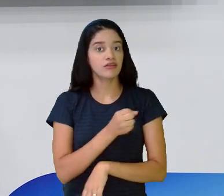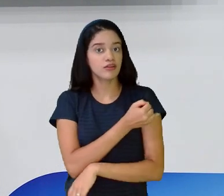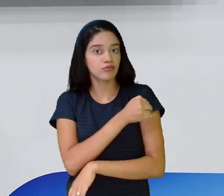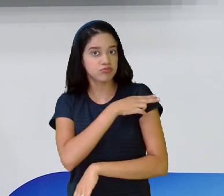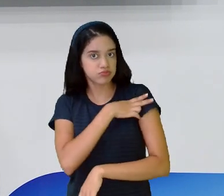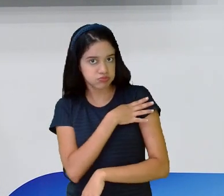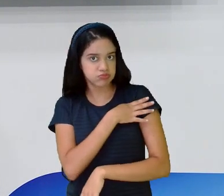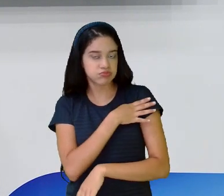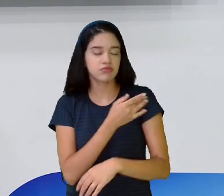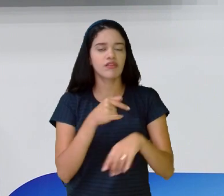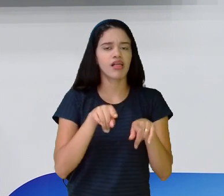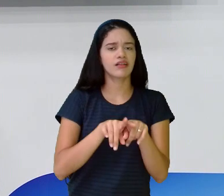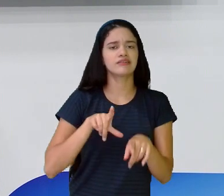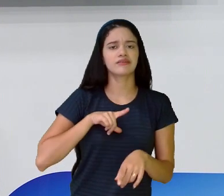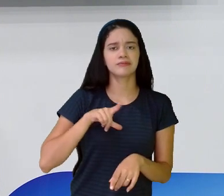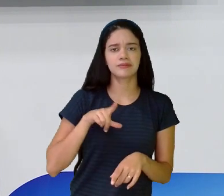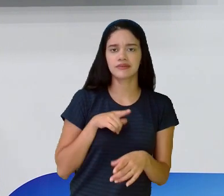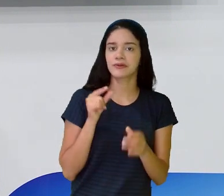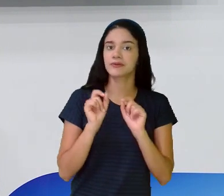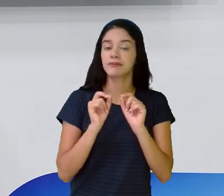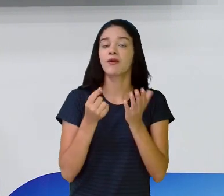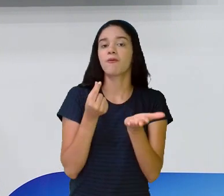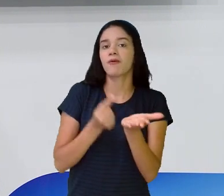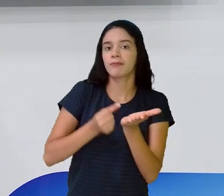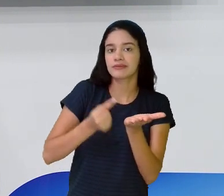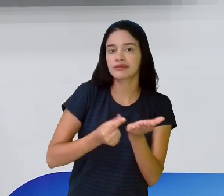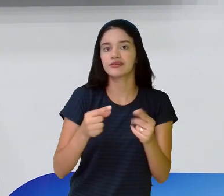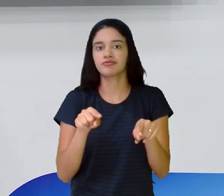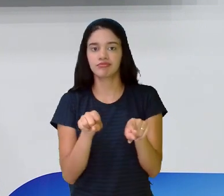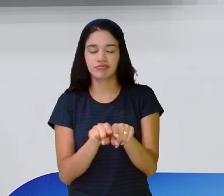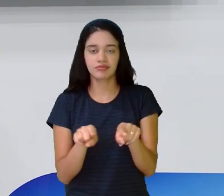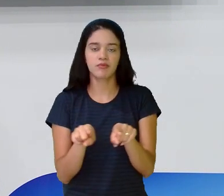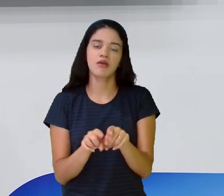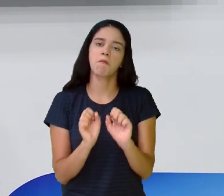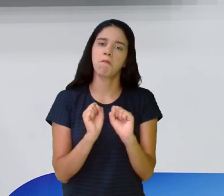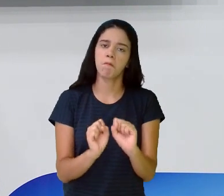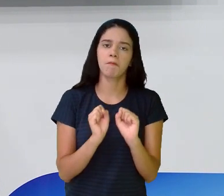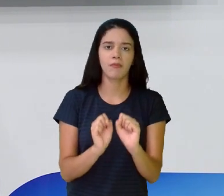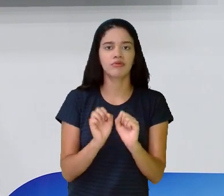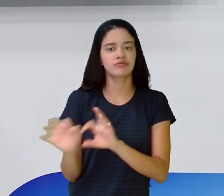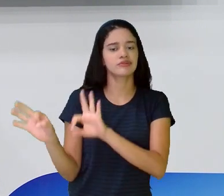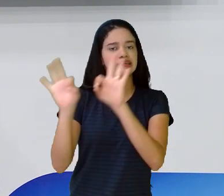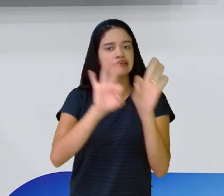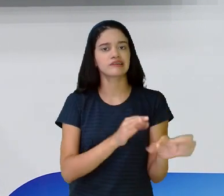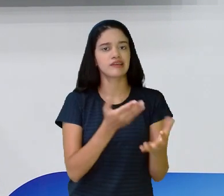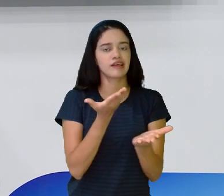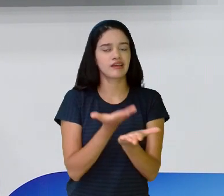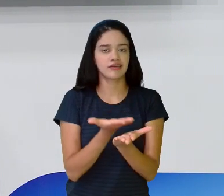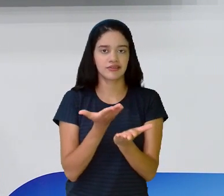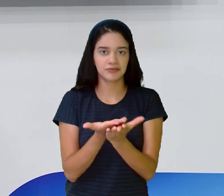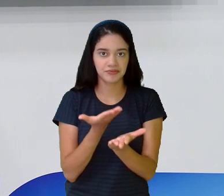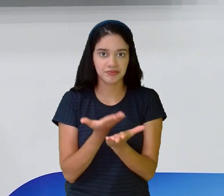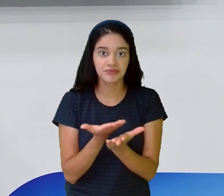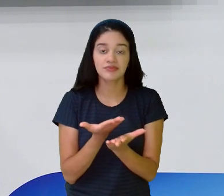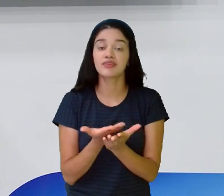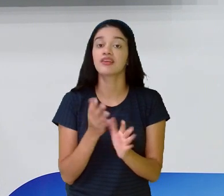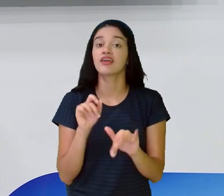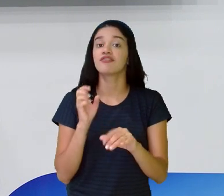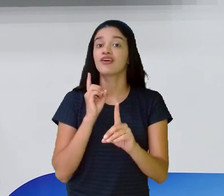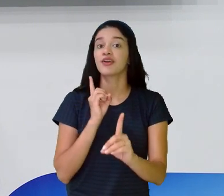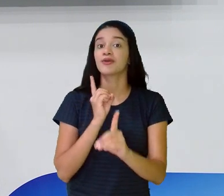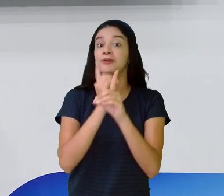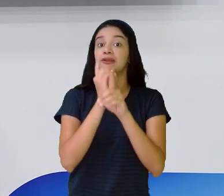aplicativo, você baixa o aplicativo no seu celular, lá você pode assistir as aulas, reprise e também encontrará